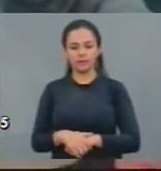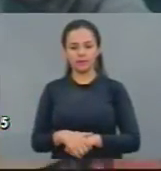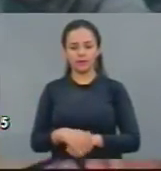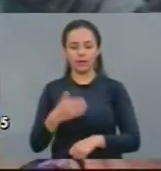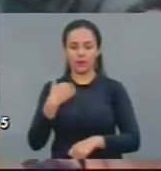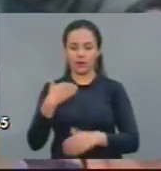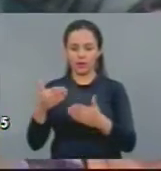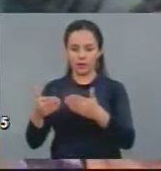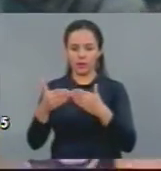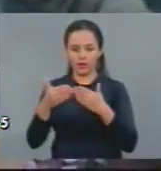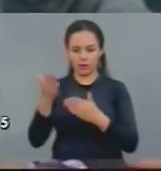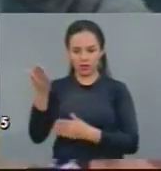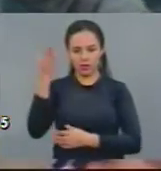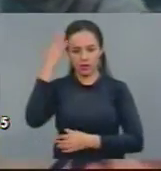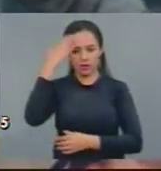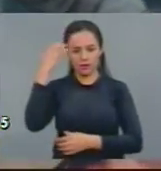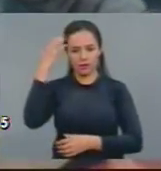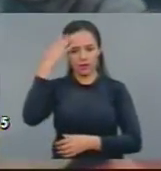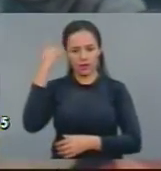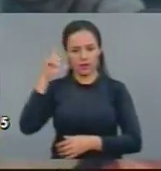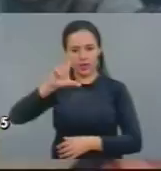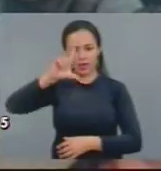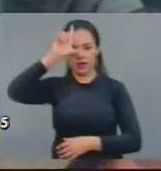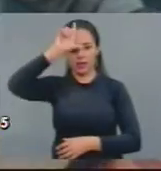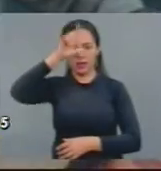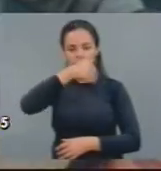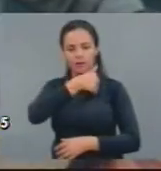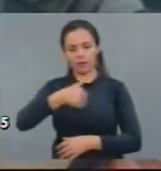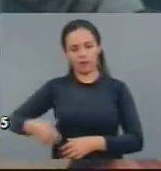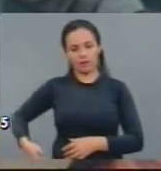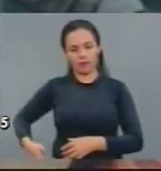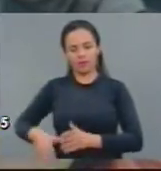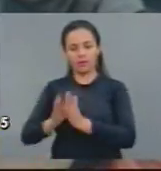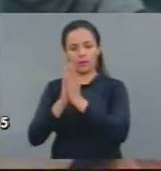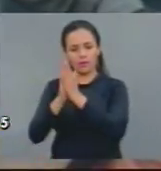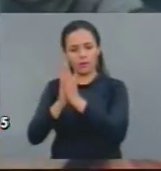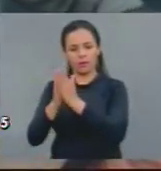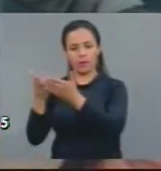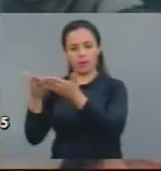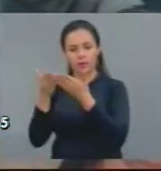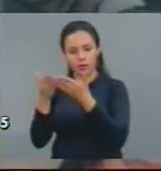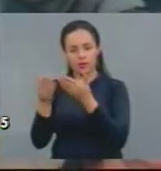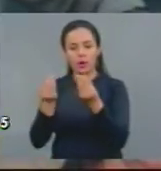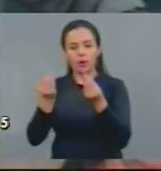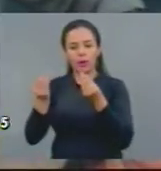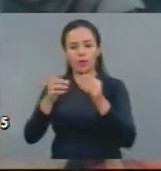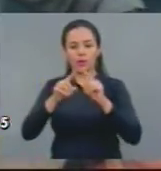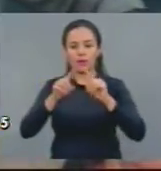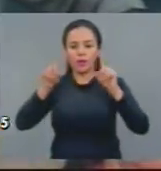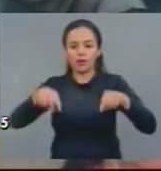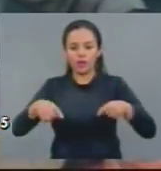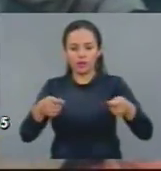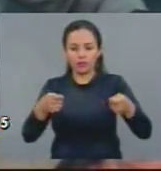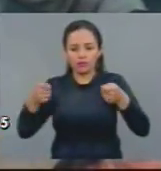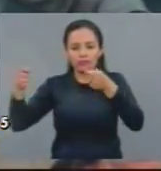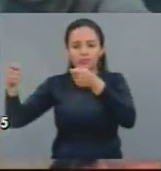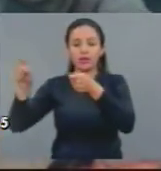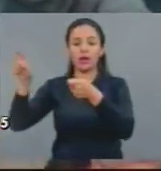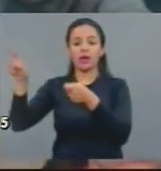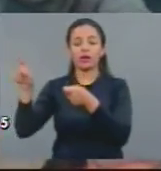pediria até ao Evandro Leitão, que é o líder do governo, que visse como é que está a tramitação desse projeto que nós aprovamos aqui,